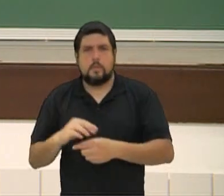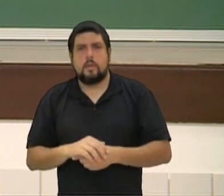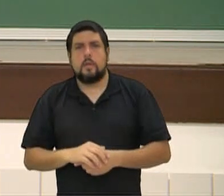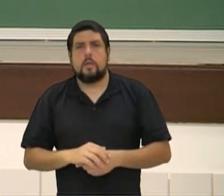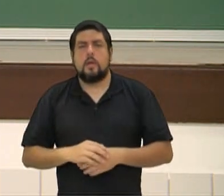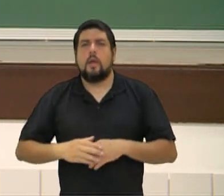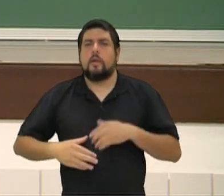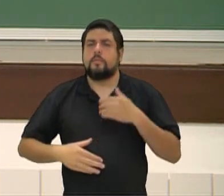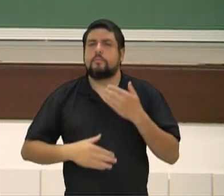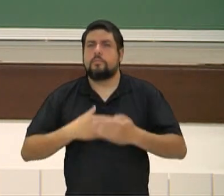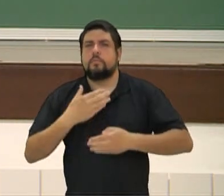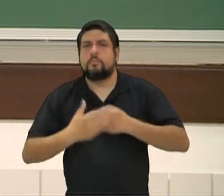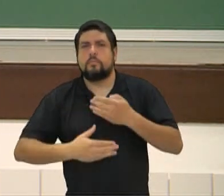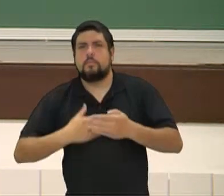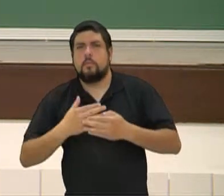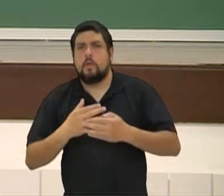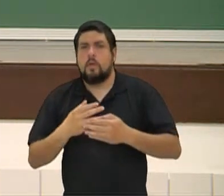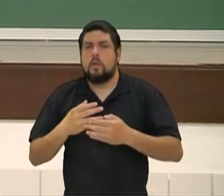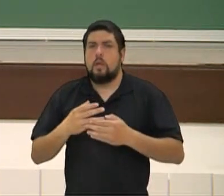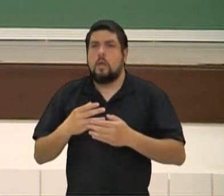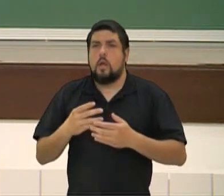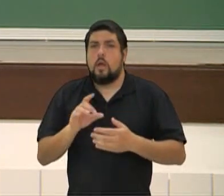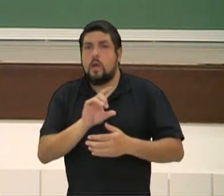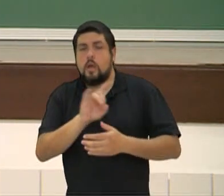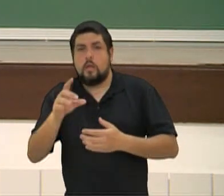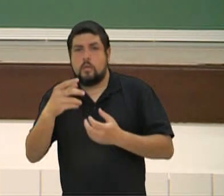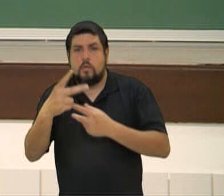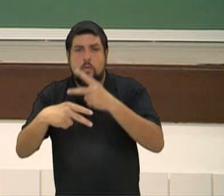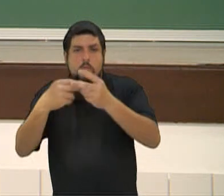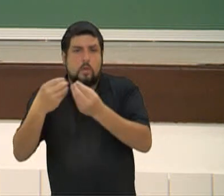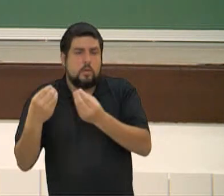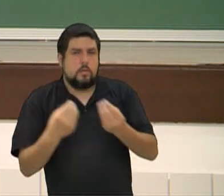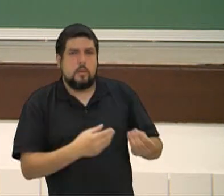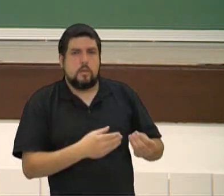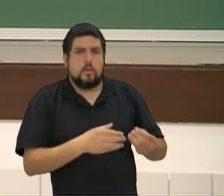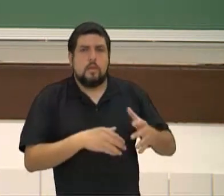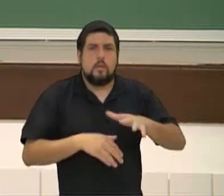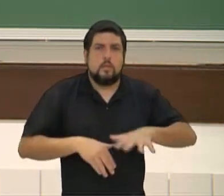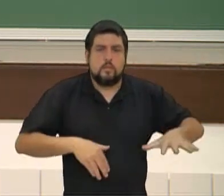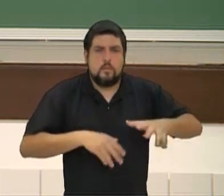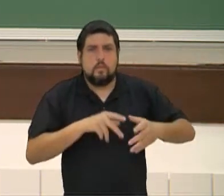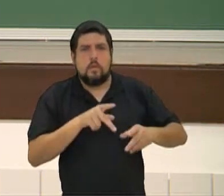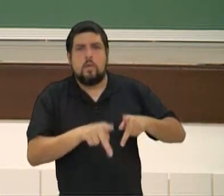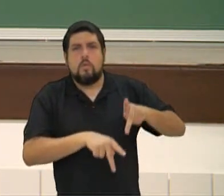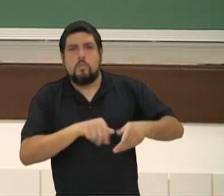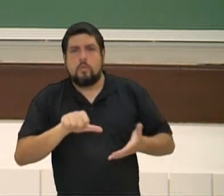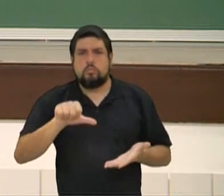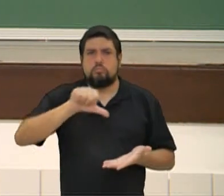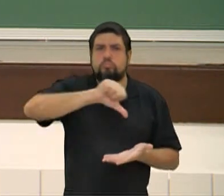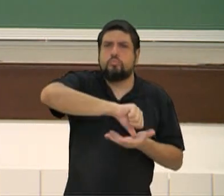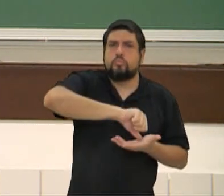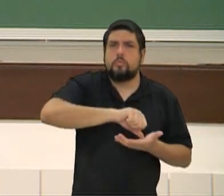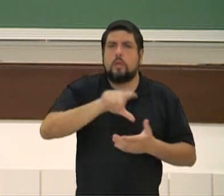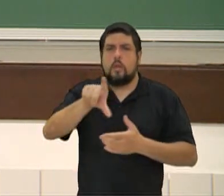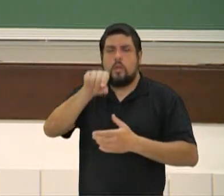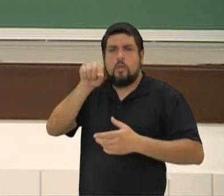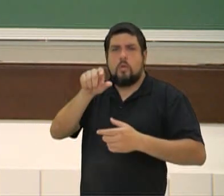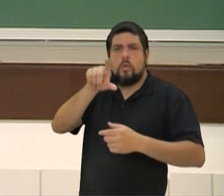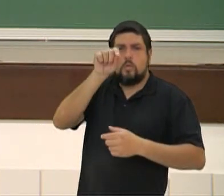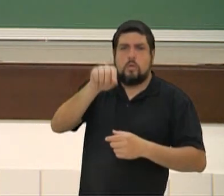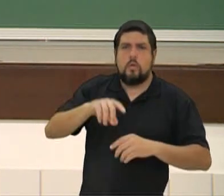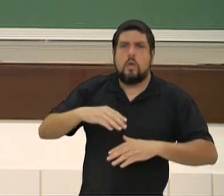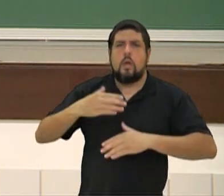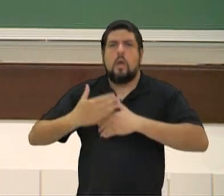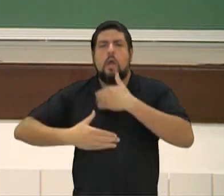E acabou que cada deus deu um presente e os atenienses escolheram a, enfim, chegou Poseidon com seu tridente, pá, ficou no chão,